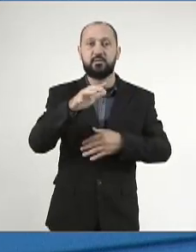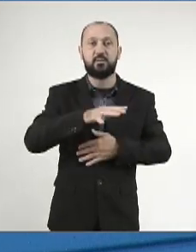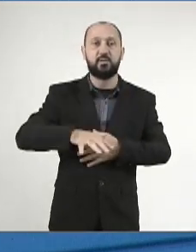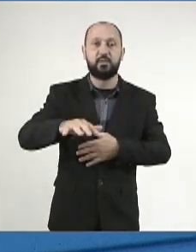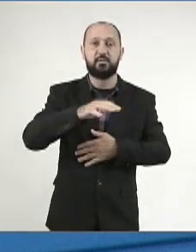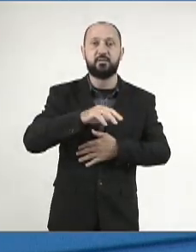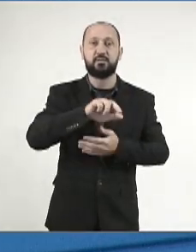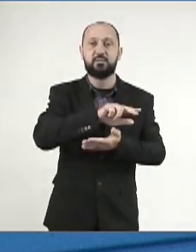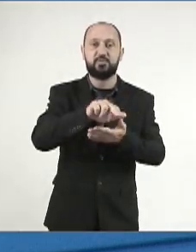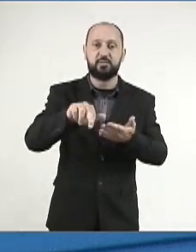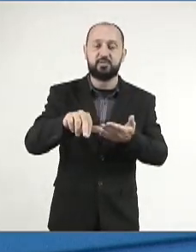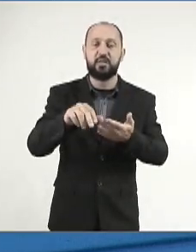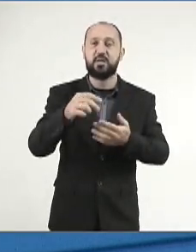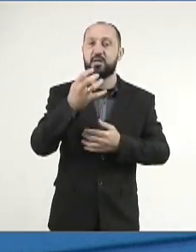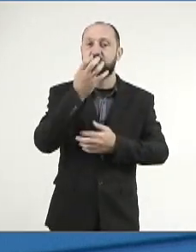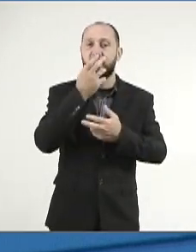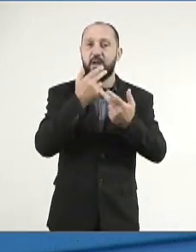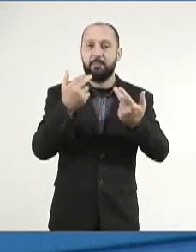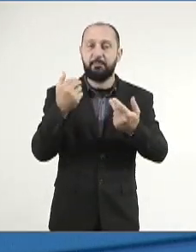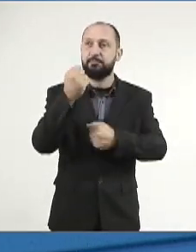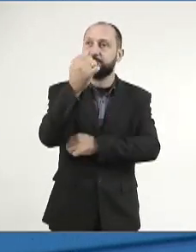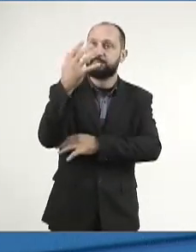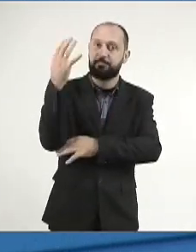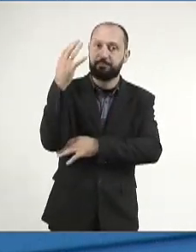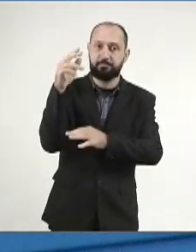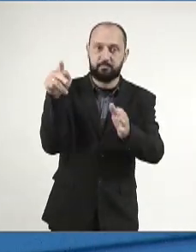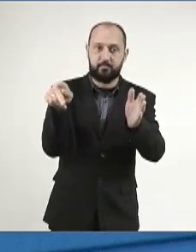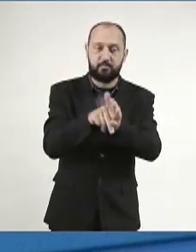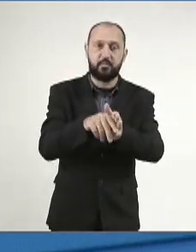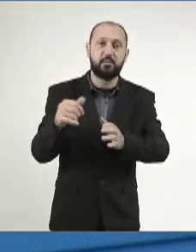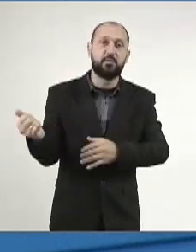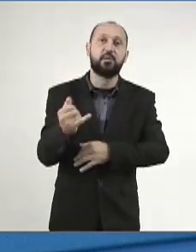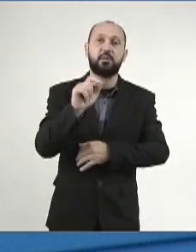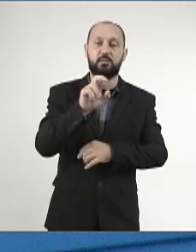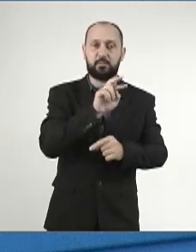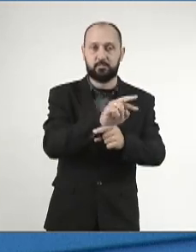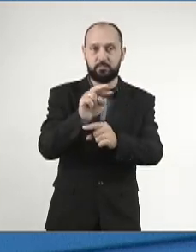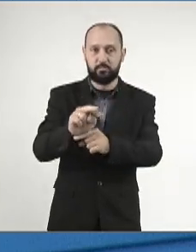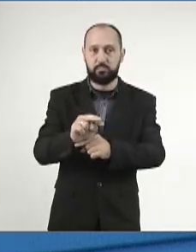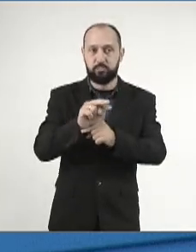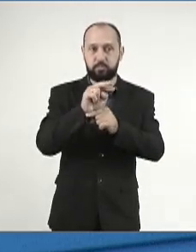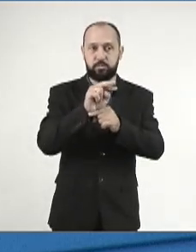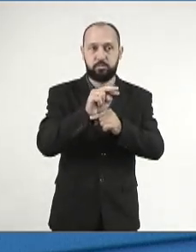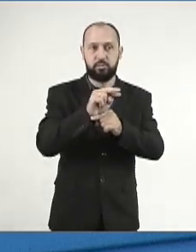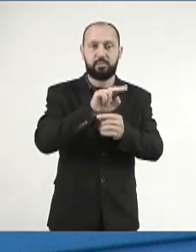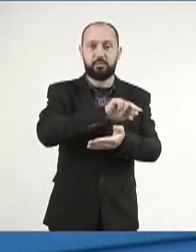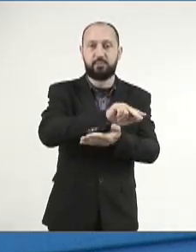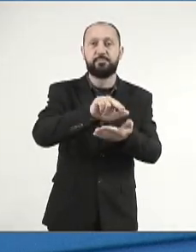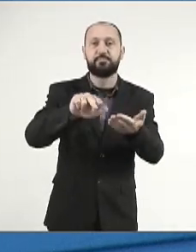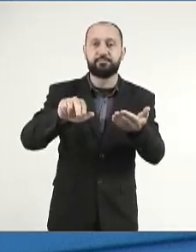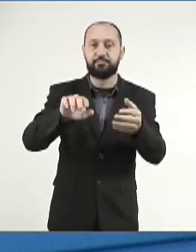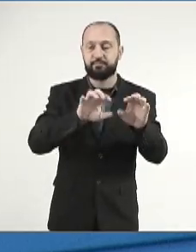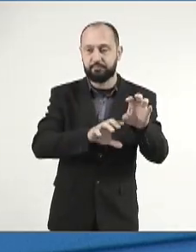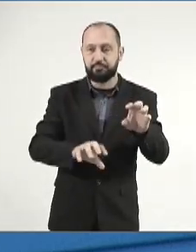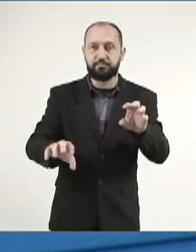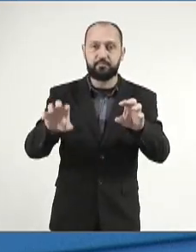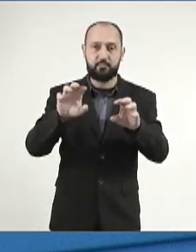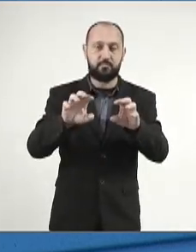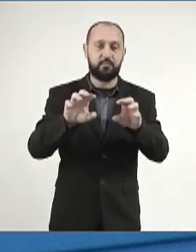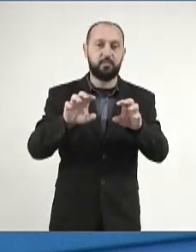ampla gama de espécies de animais e plantas que são essenciais para a conservação da biodiversidade regional